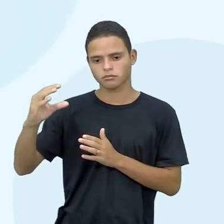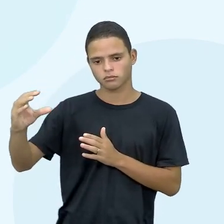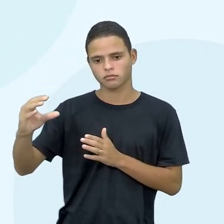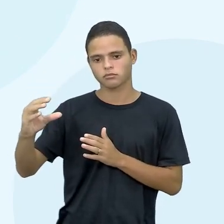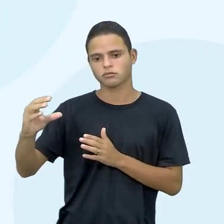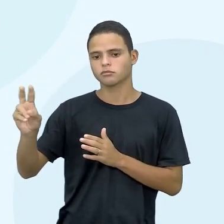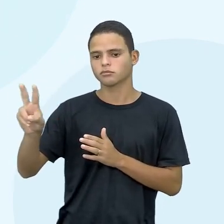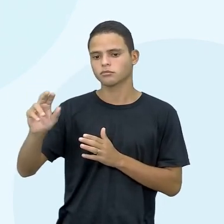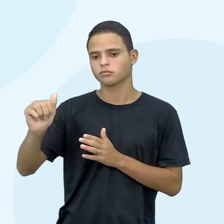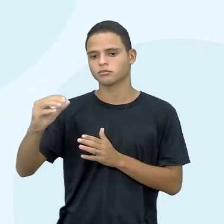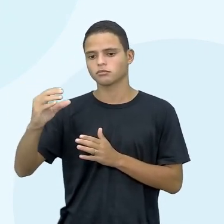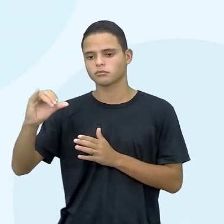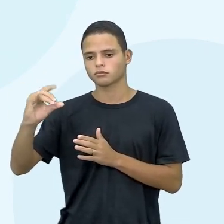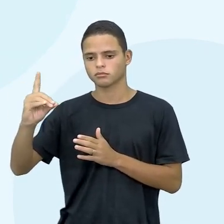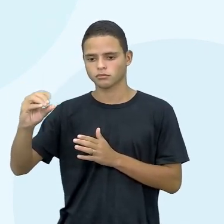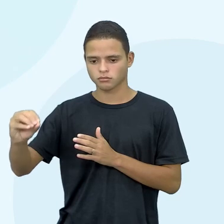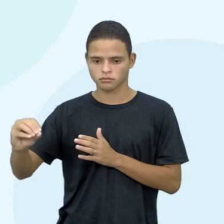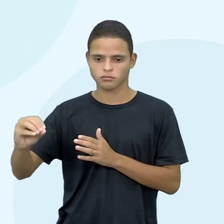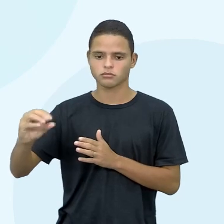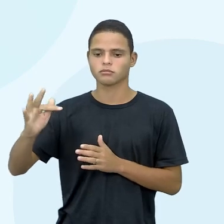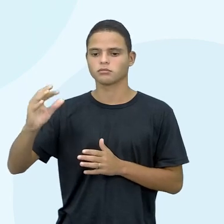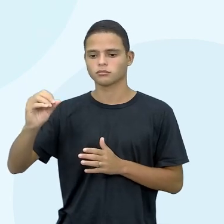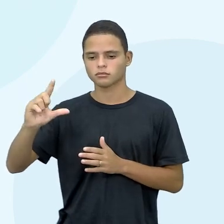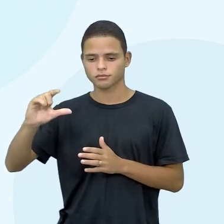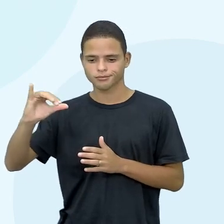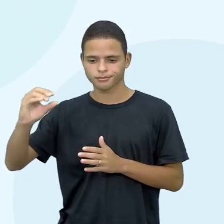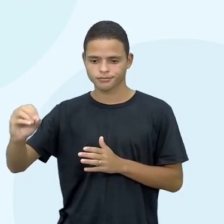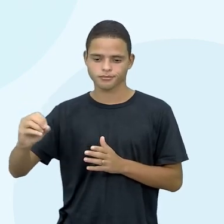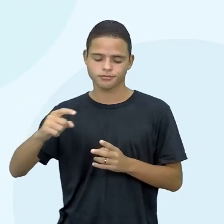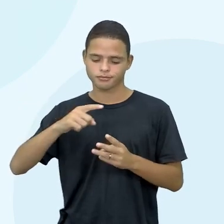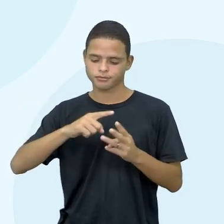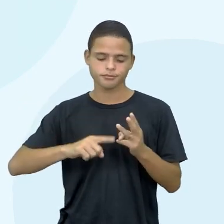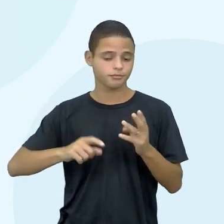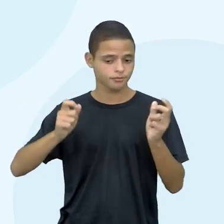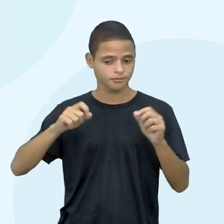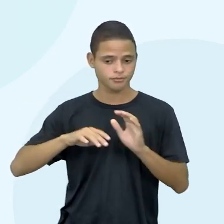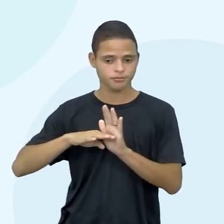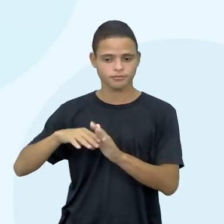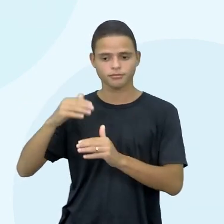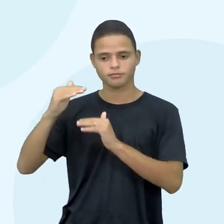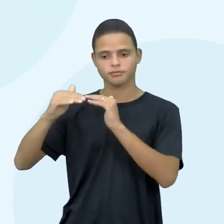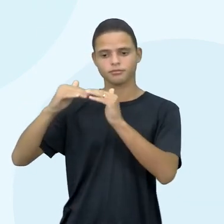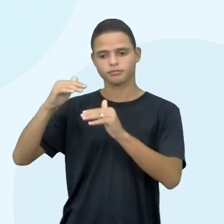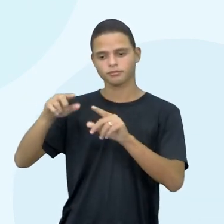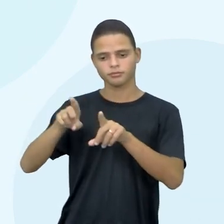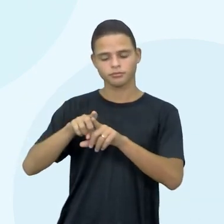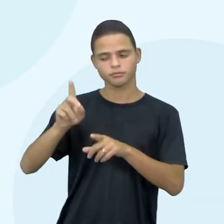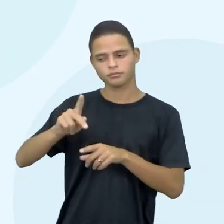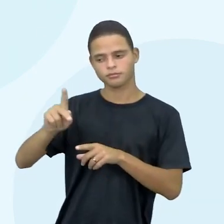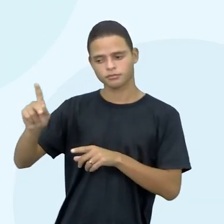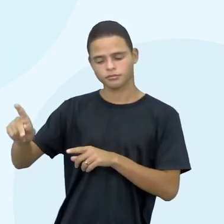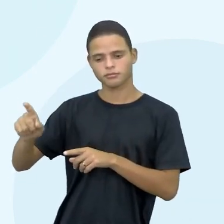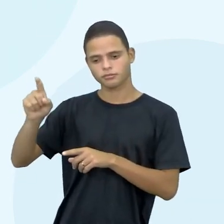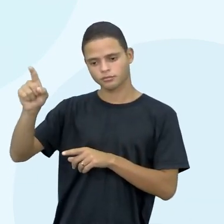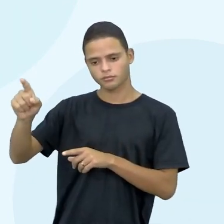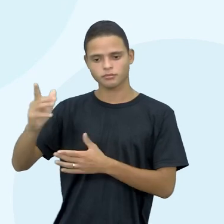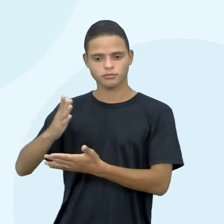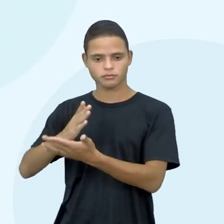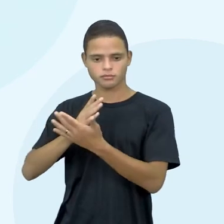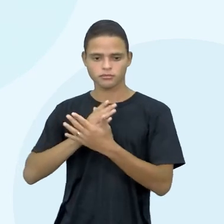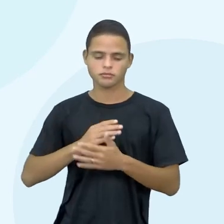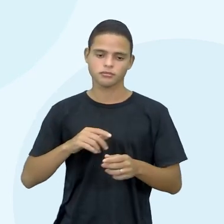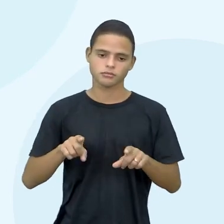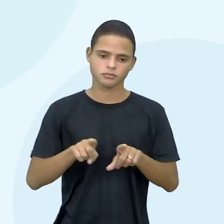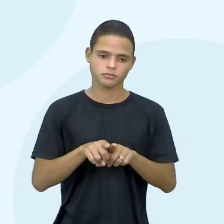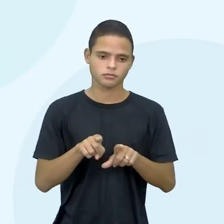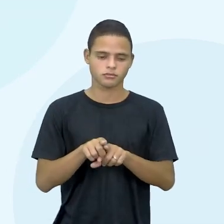C e o ácido fólico. Então, aí, esse também foi o diagnóstico lá do nosso médico, né, que atendeu